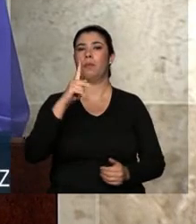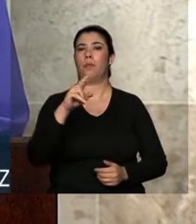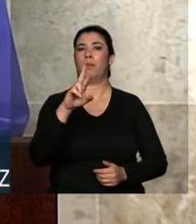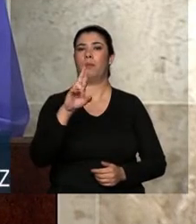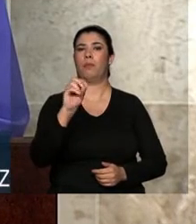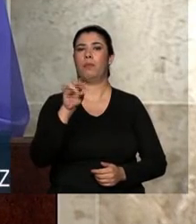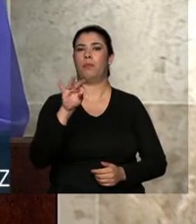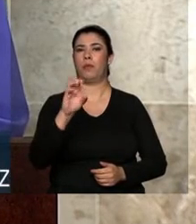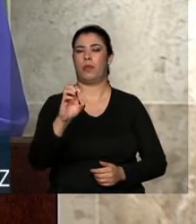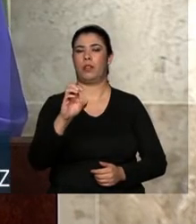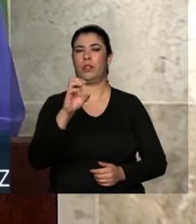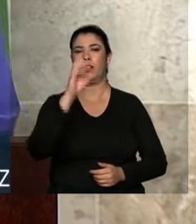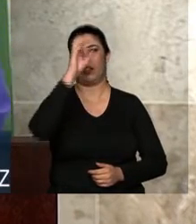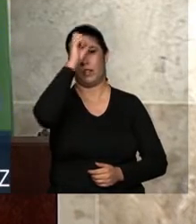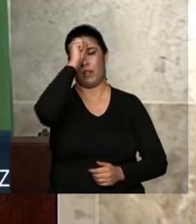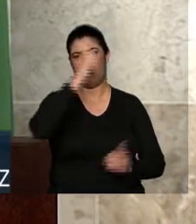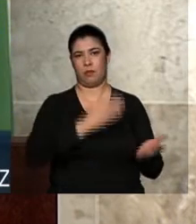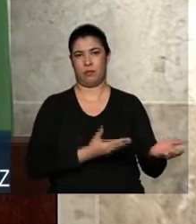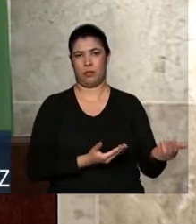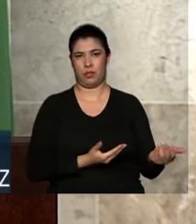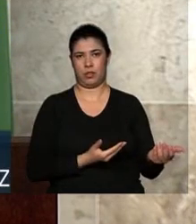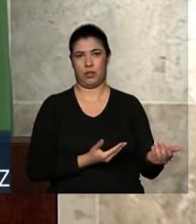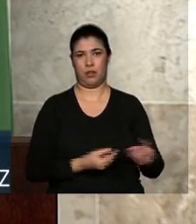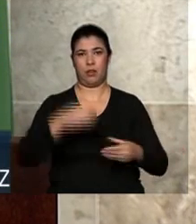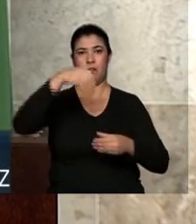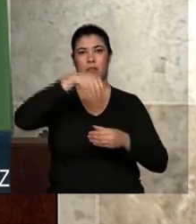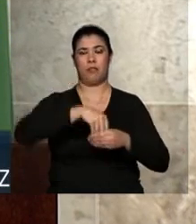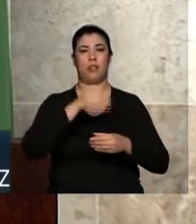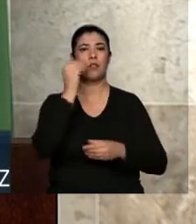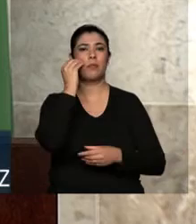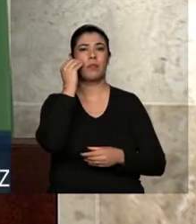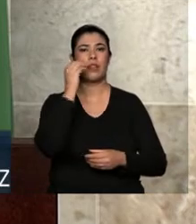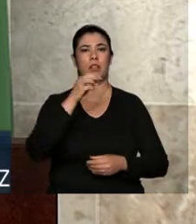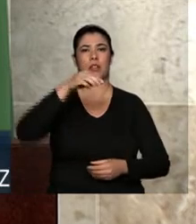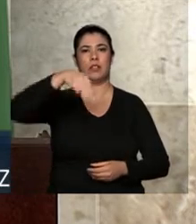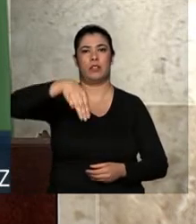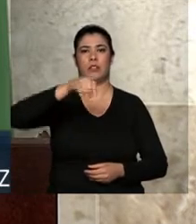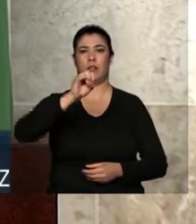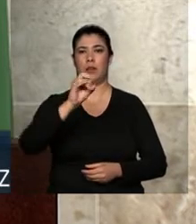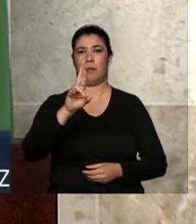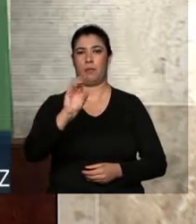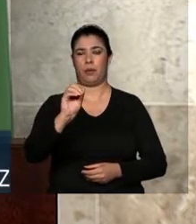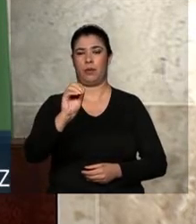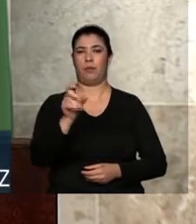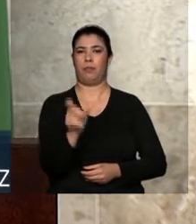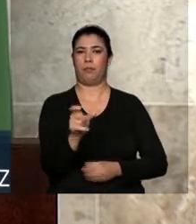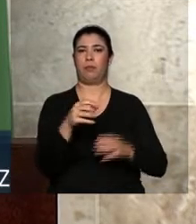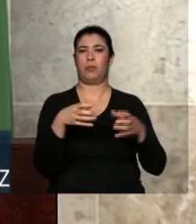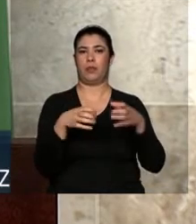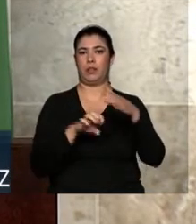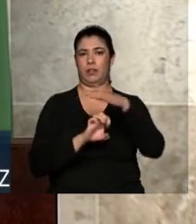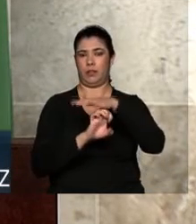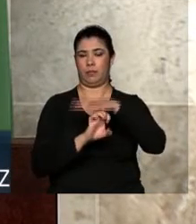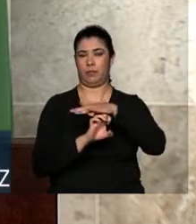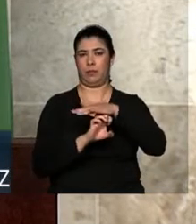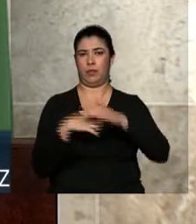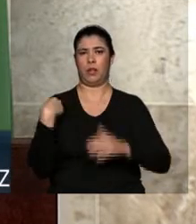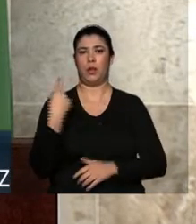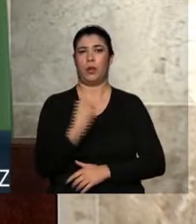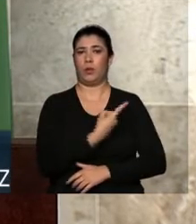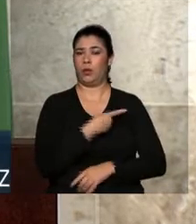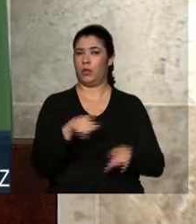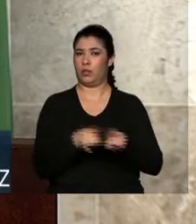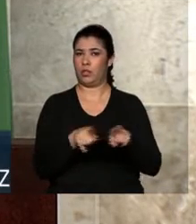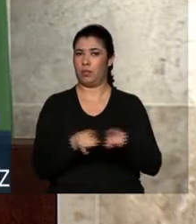e na Pequena Empresa. Hoje, nós queremos e estamos aqui para aprender